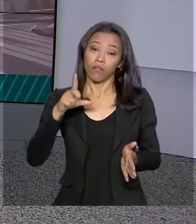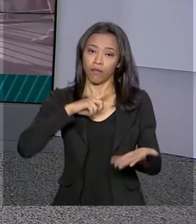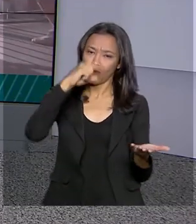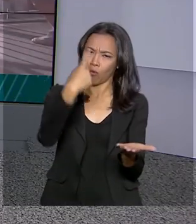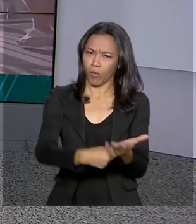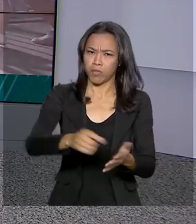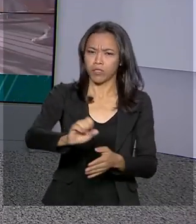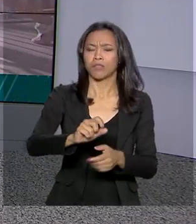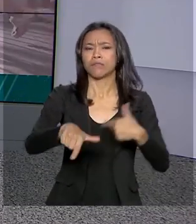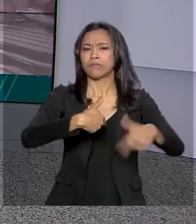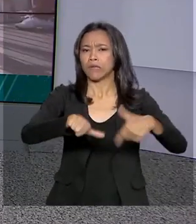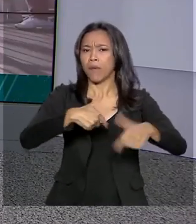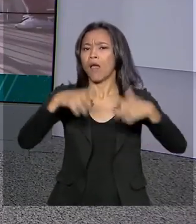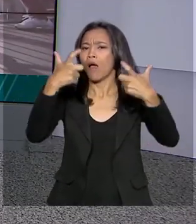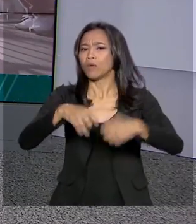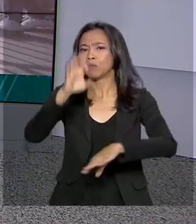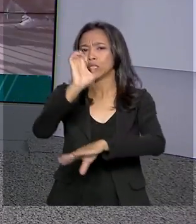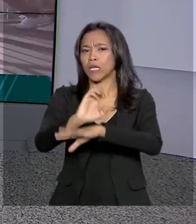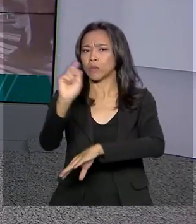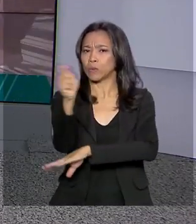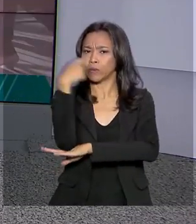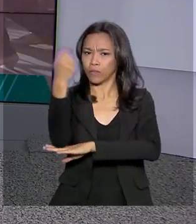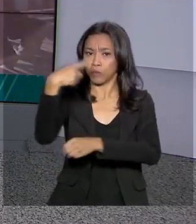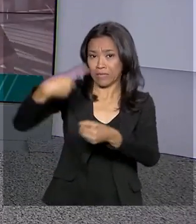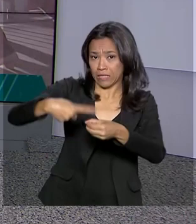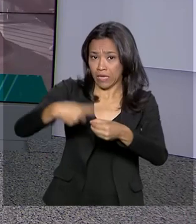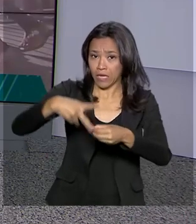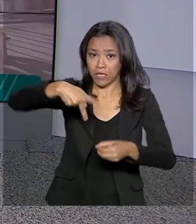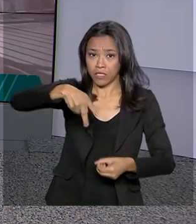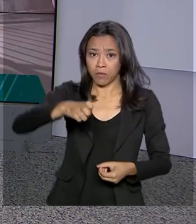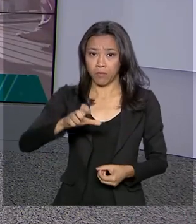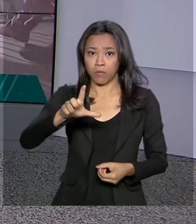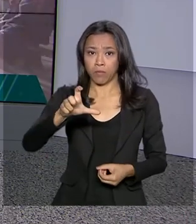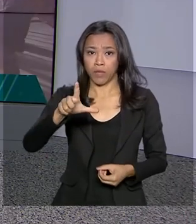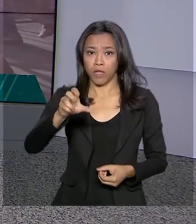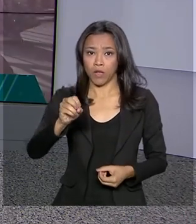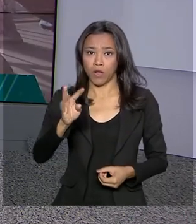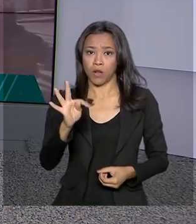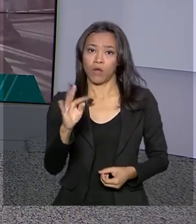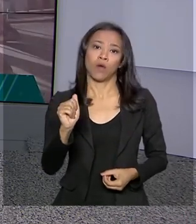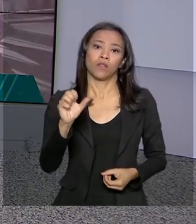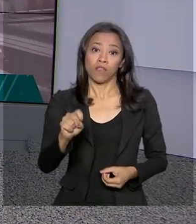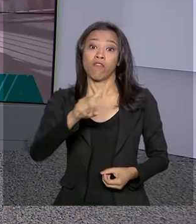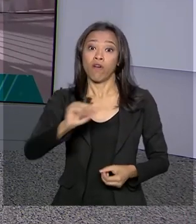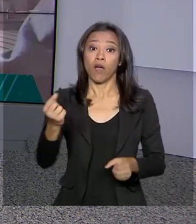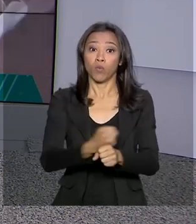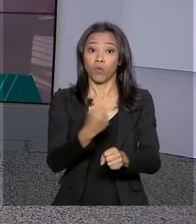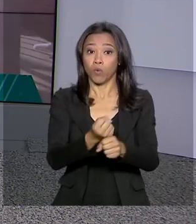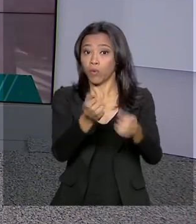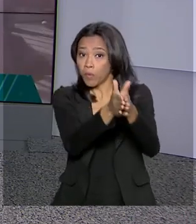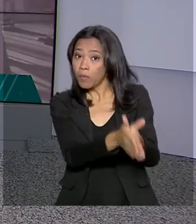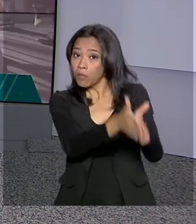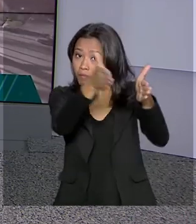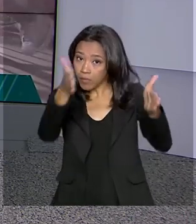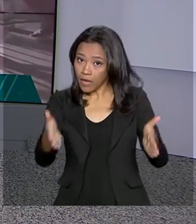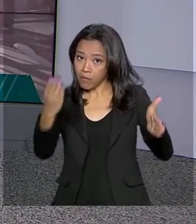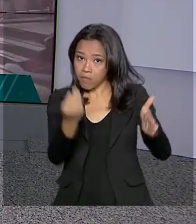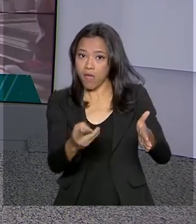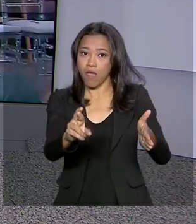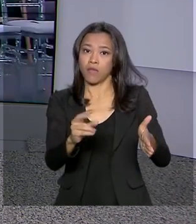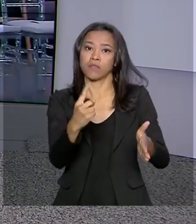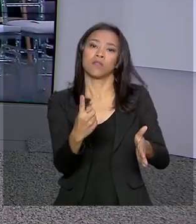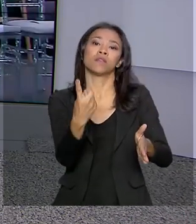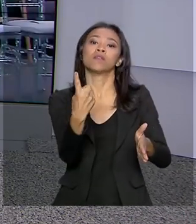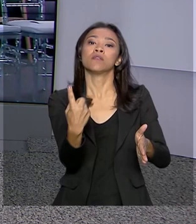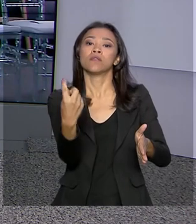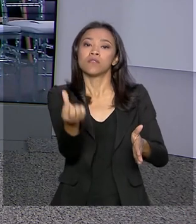agenda hoje em Pelotas, no Rio Grande do Sul. Ele vai inaugurar a duplicação de um trecho da BR-116. Vamos então conversar com